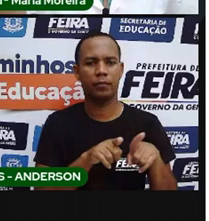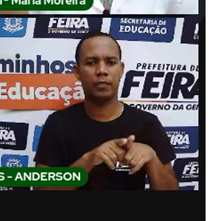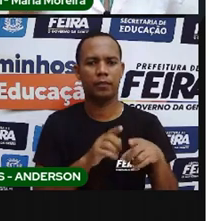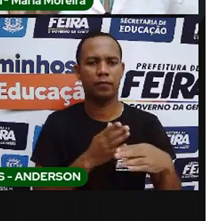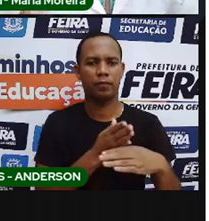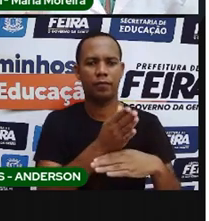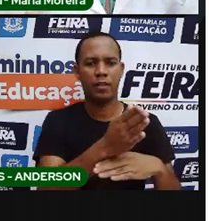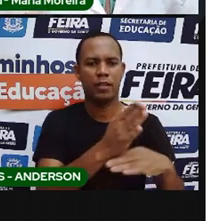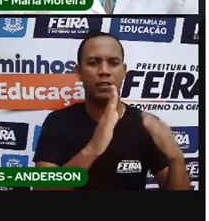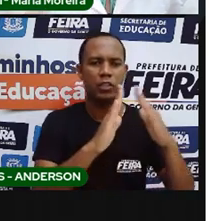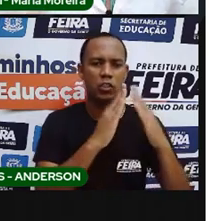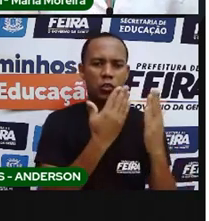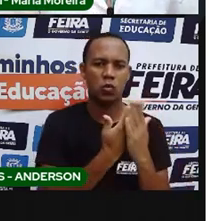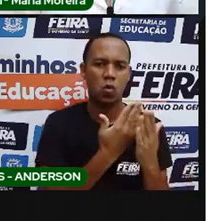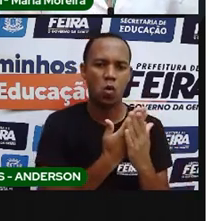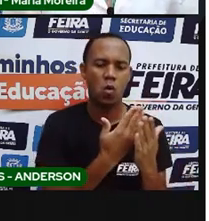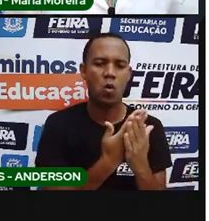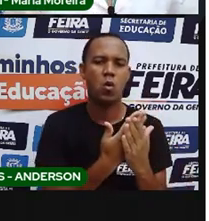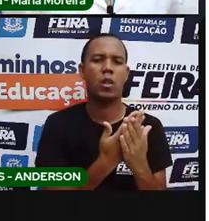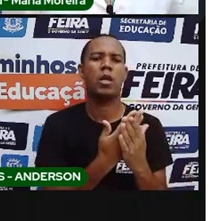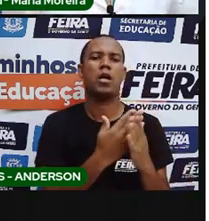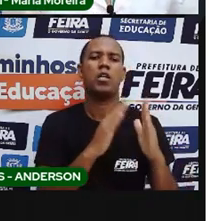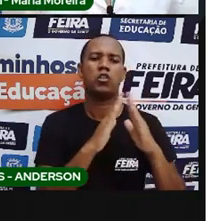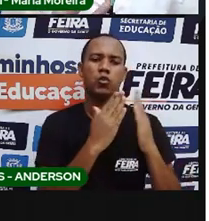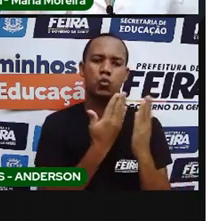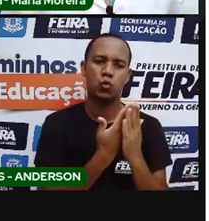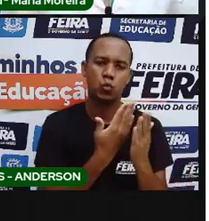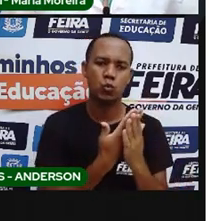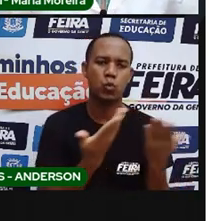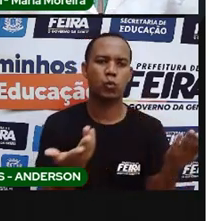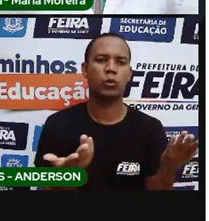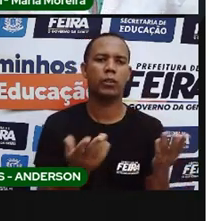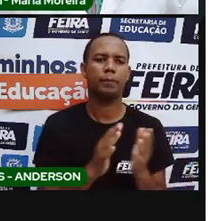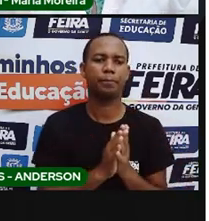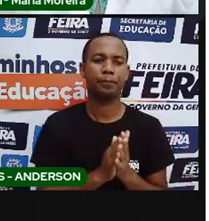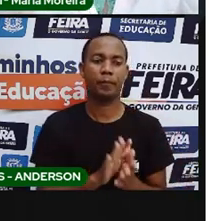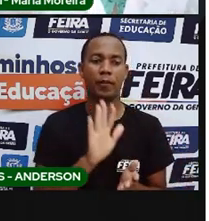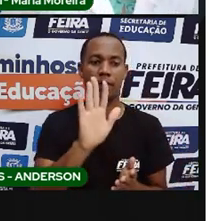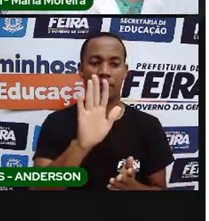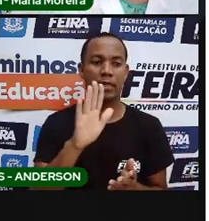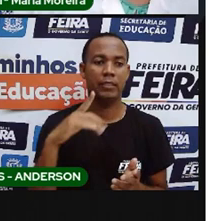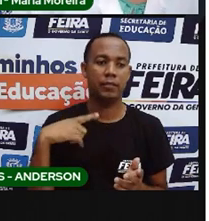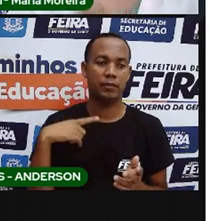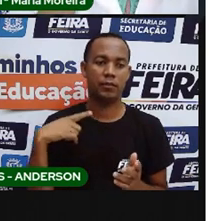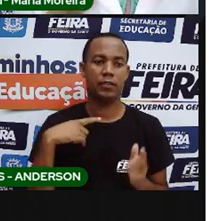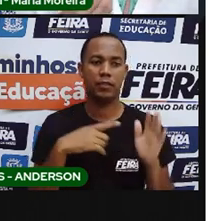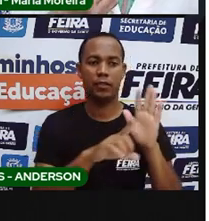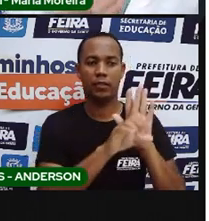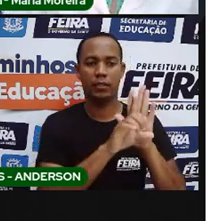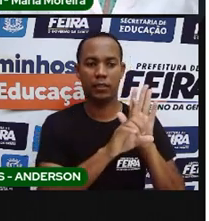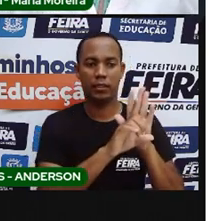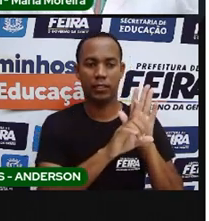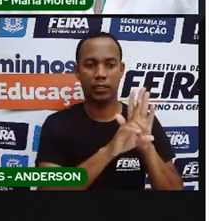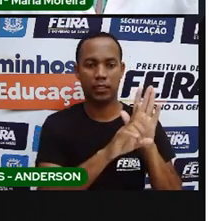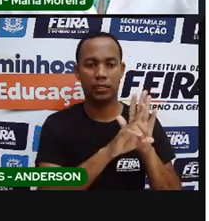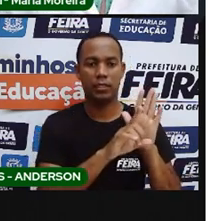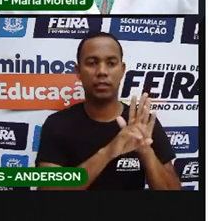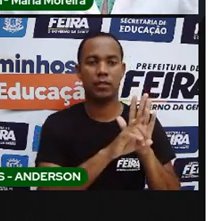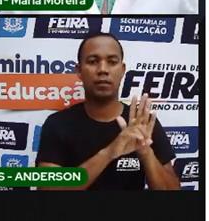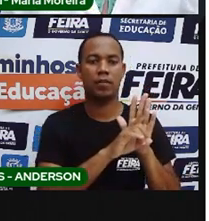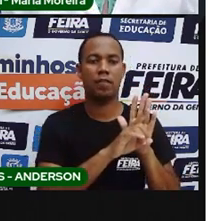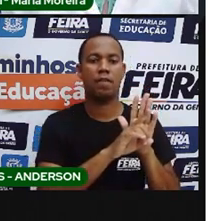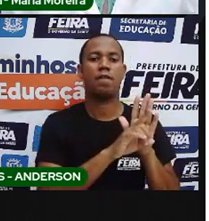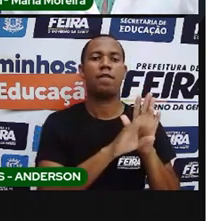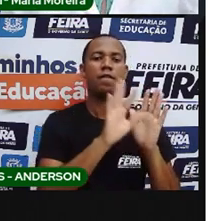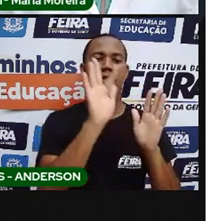escola, assim como vocês, tá? Sendo que existe uma lei federal, que é uma lei que vem de um livro presidente. E essa